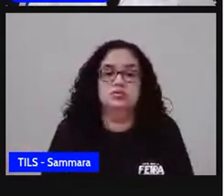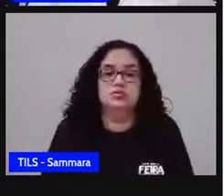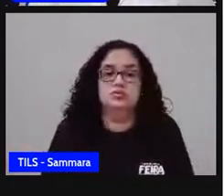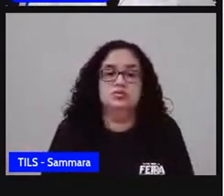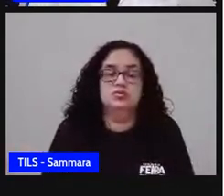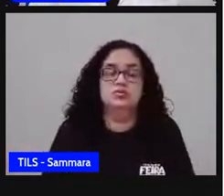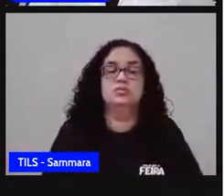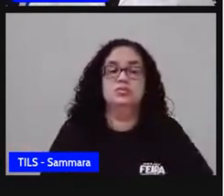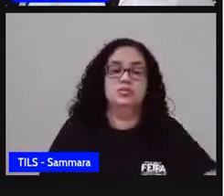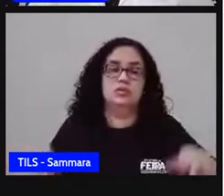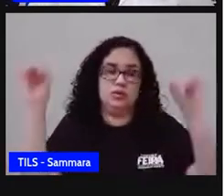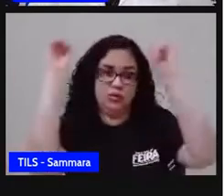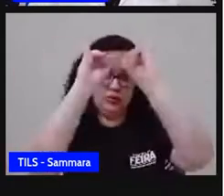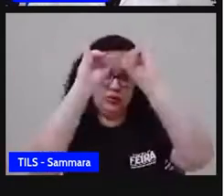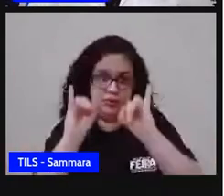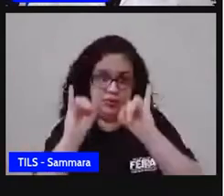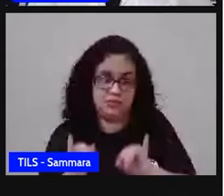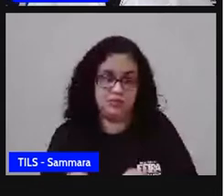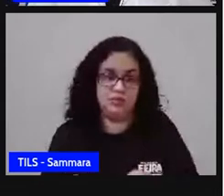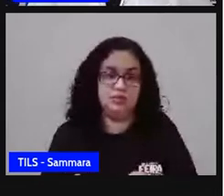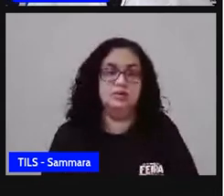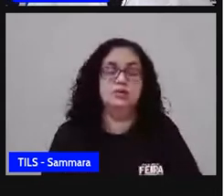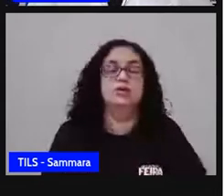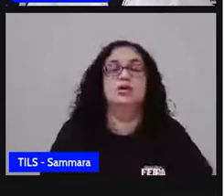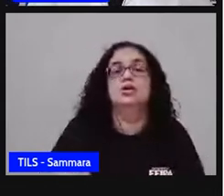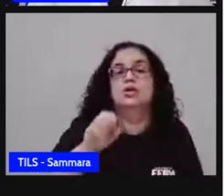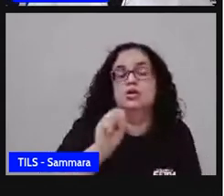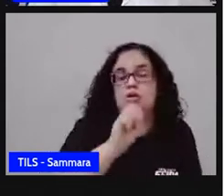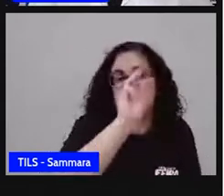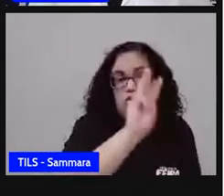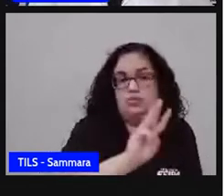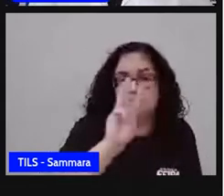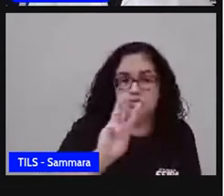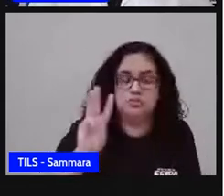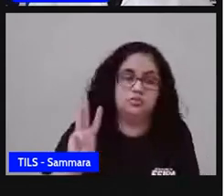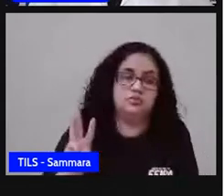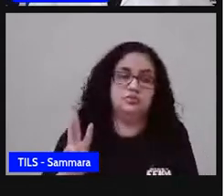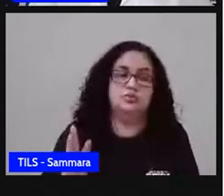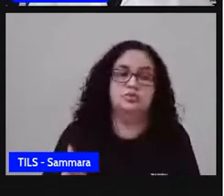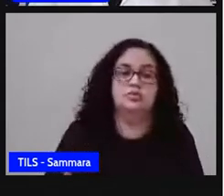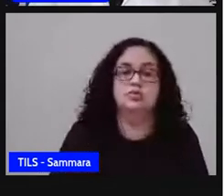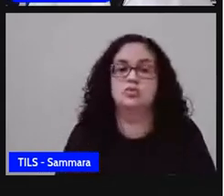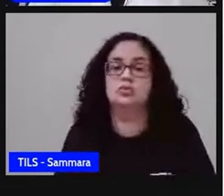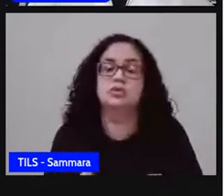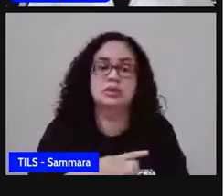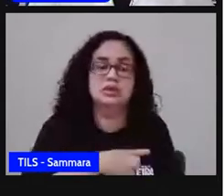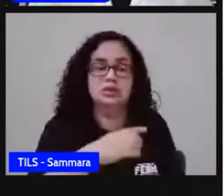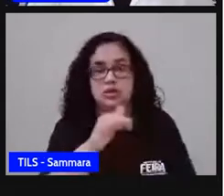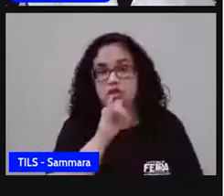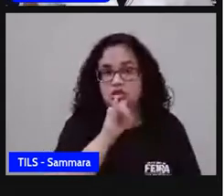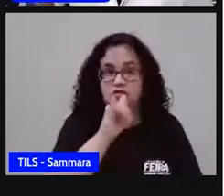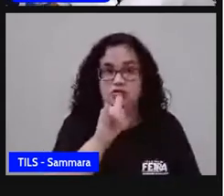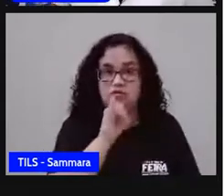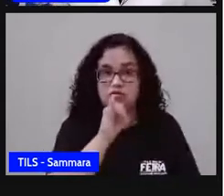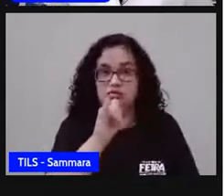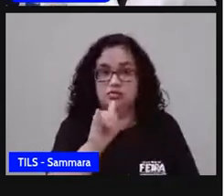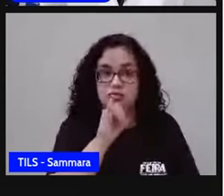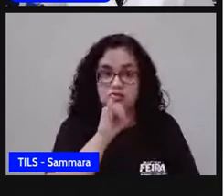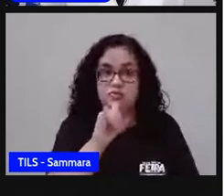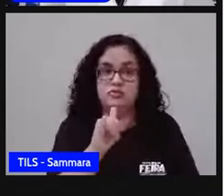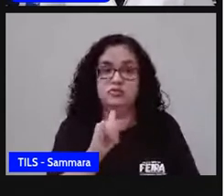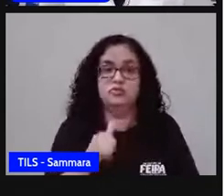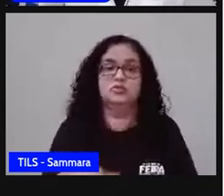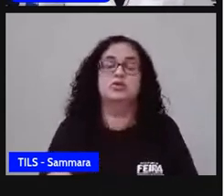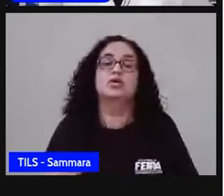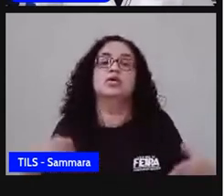Uma imagem de um site, de um portal, onde nesse portal traz informações sobre